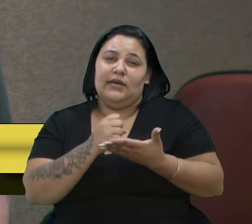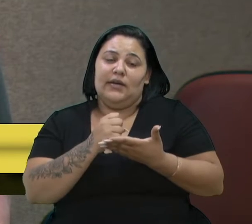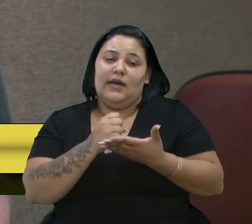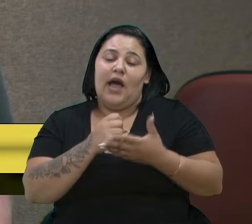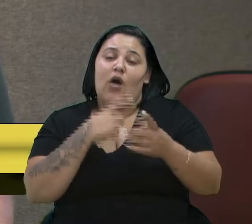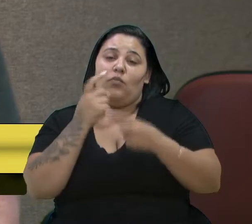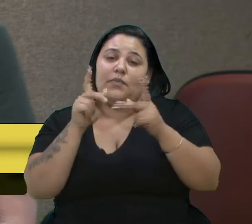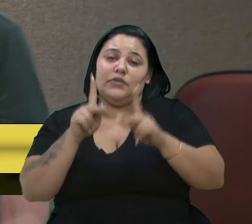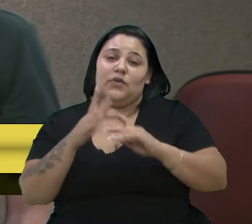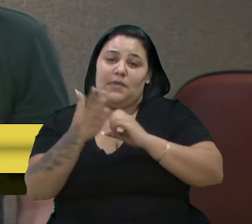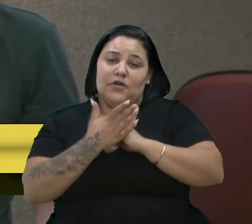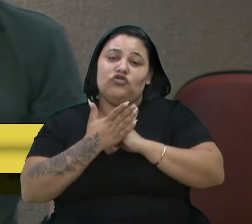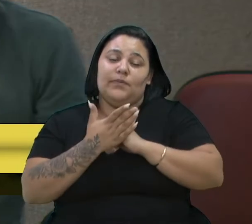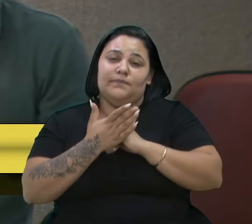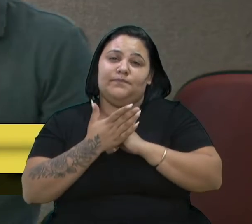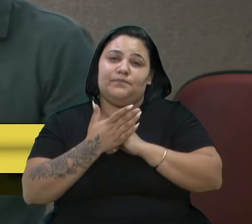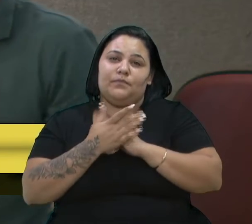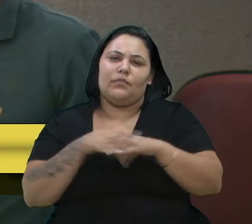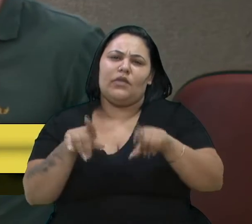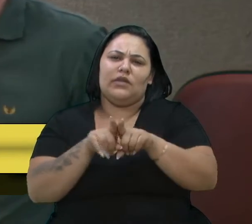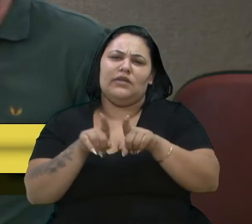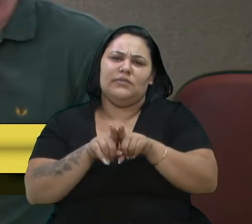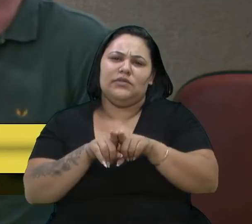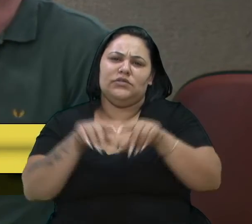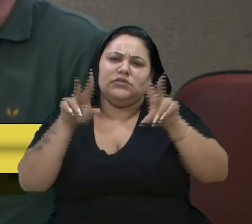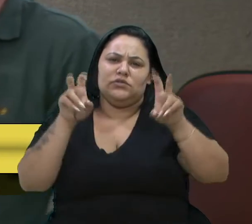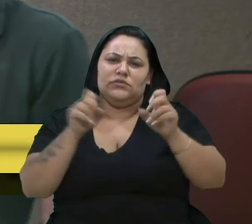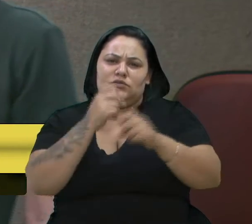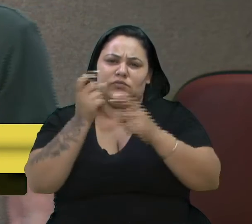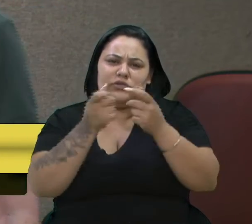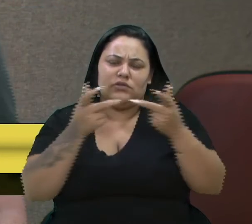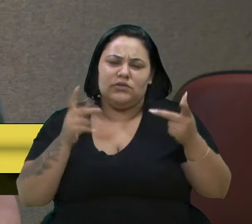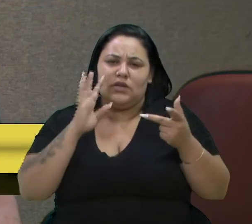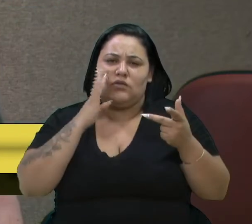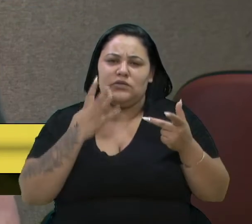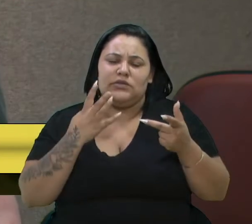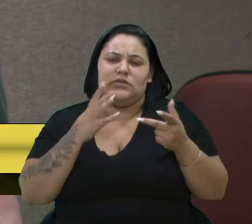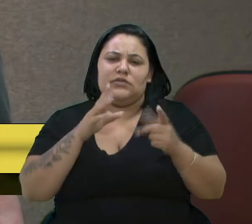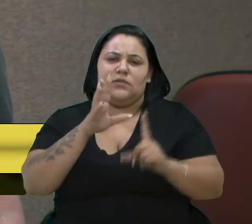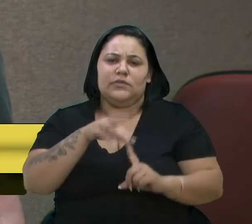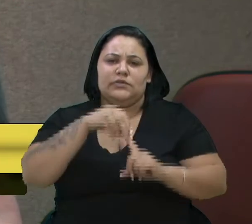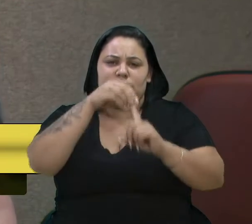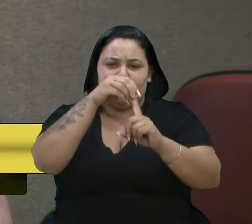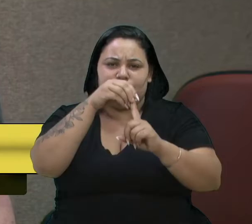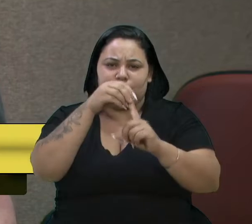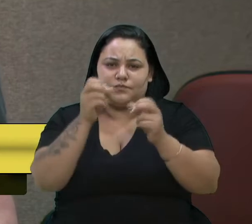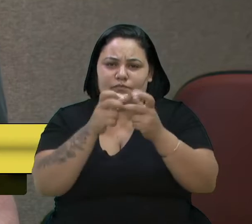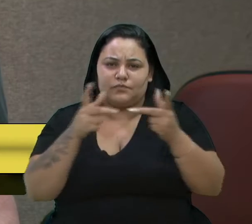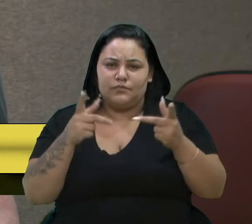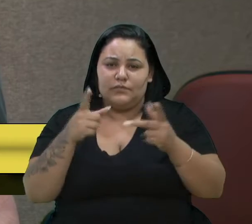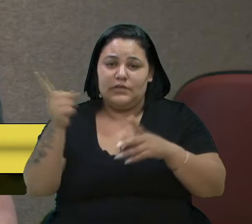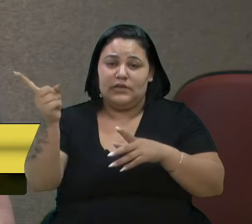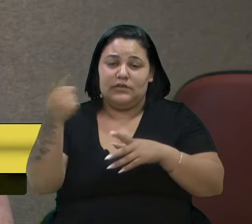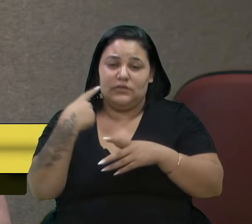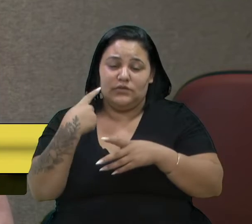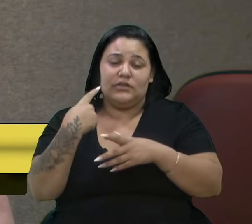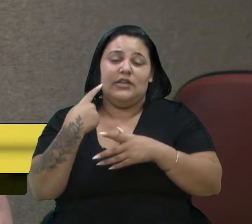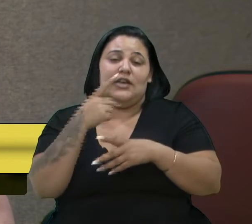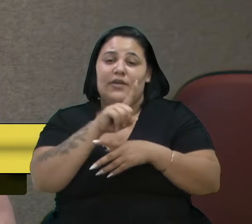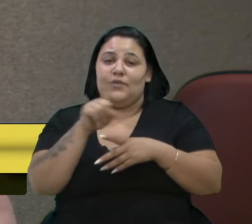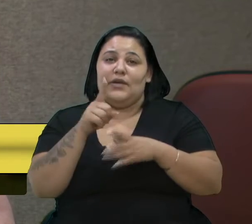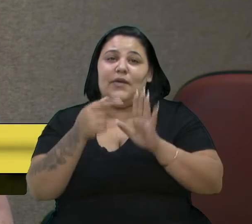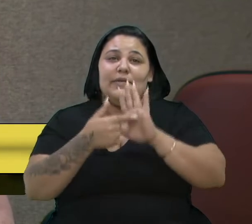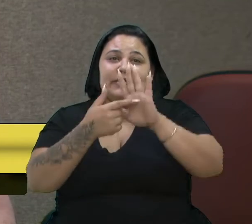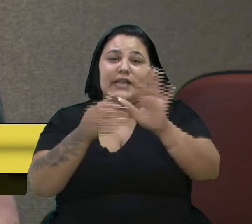ajudar. E também, sobre várias declarações que existem, que é o principal ponto de ataque contra a minha pessoa que não apresentei nenhum projeto,